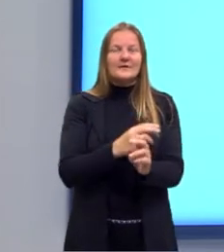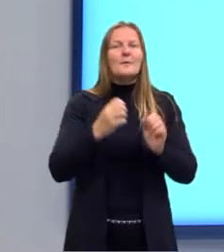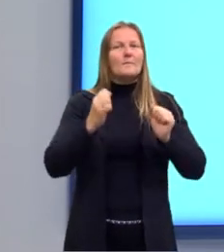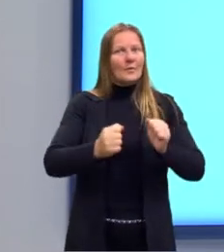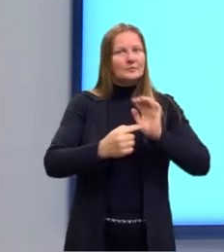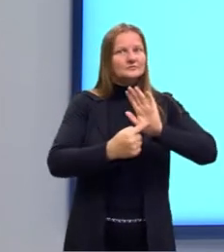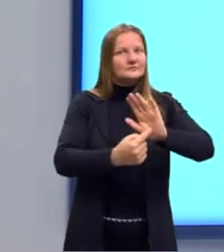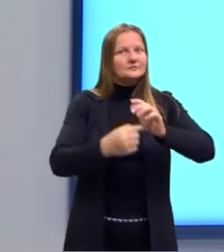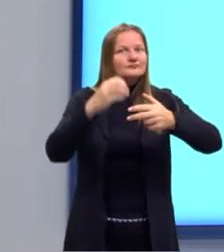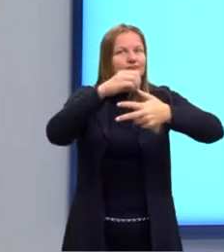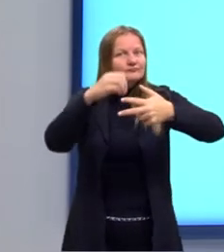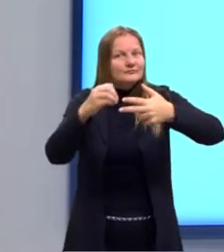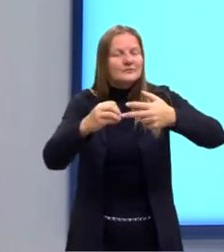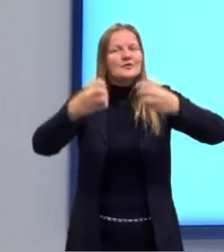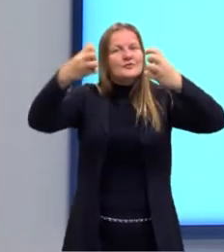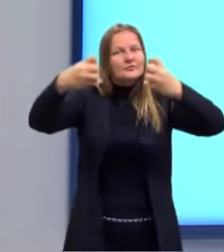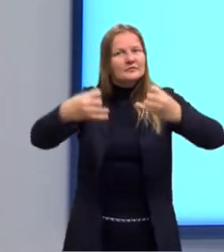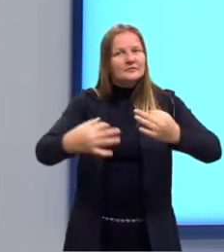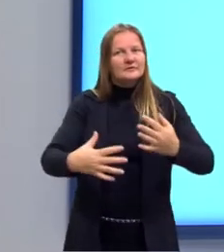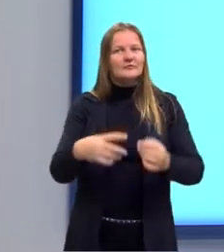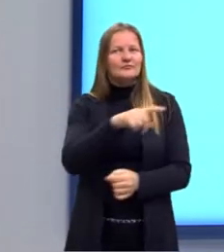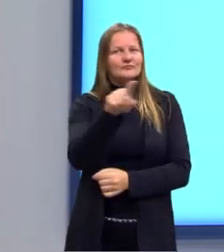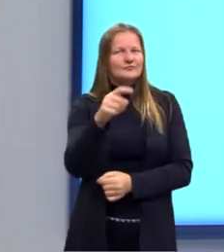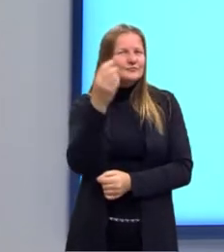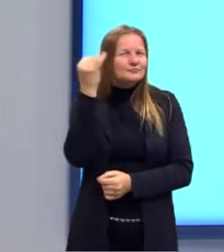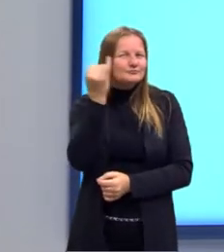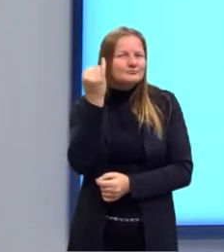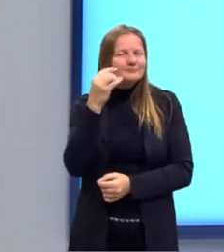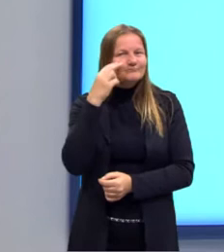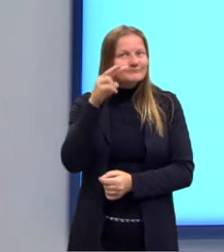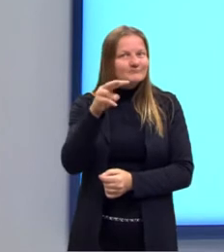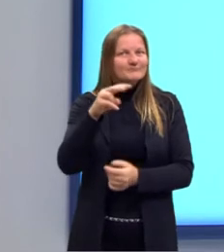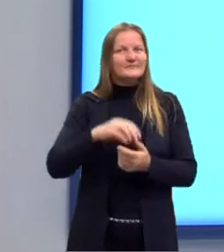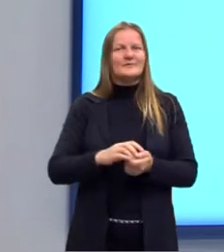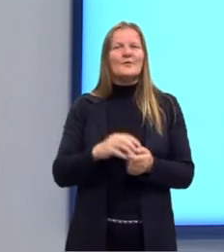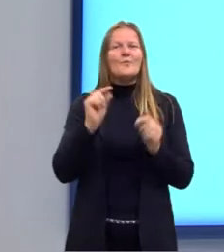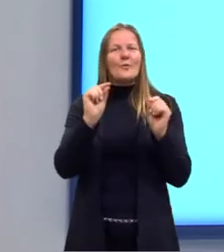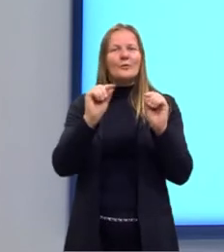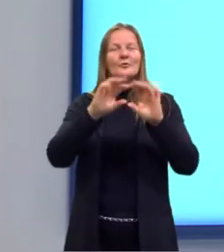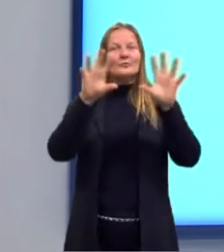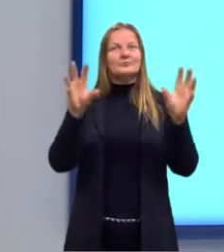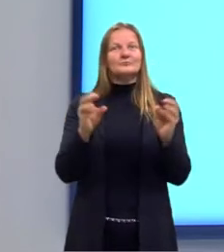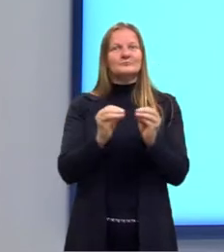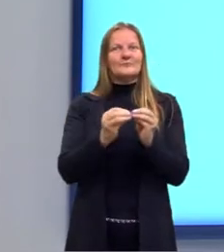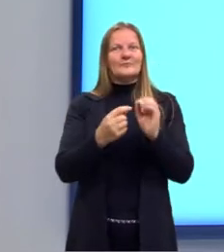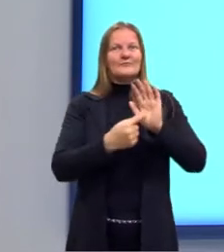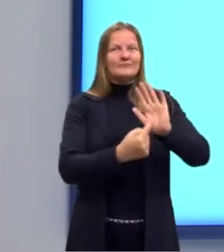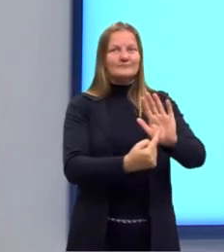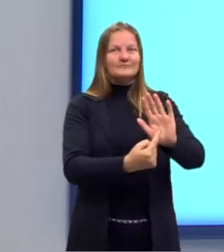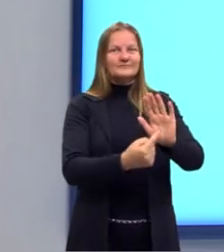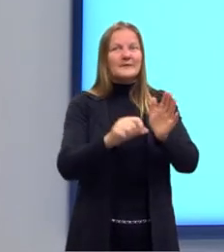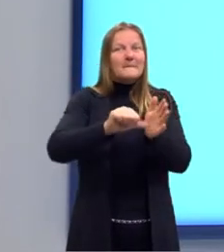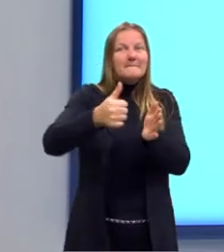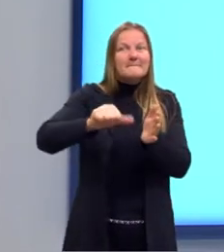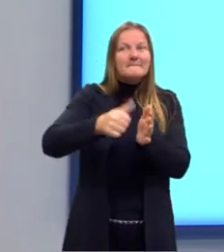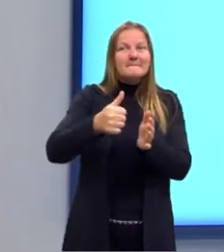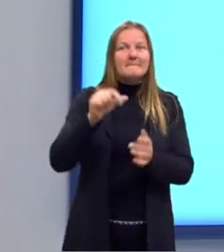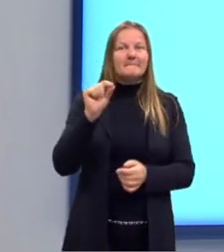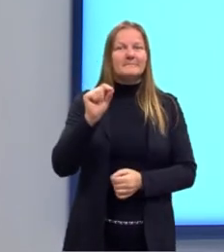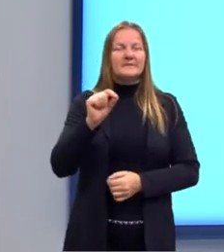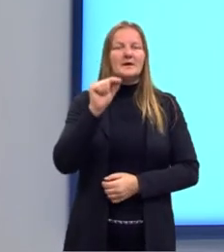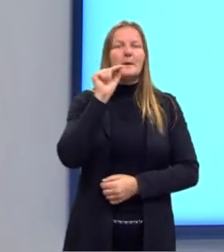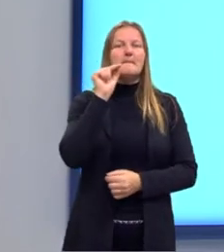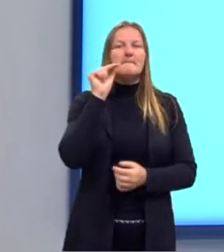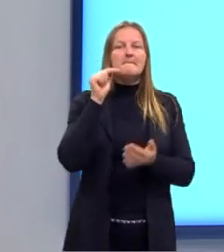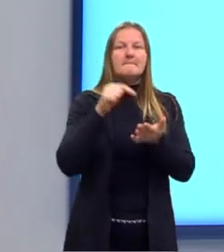em questões e explicações. Então, nós vamos abordar ali um pouco desses elementos. Primeiro, os pontos.